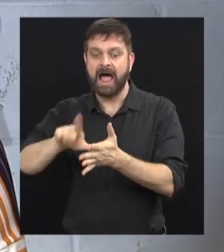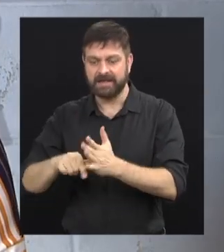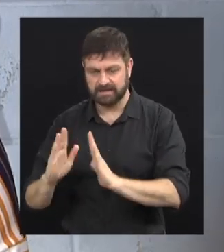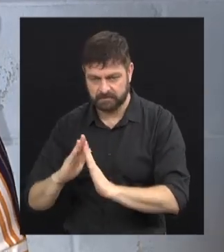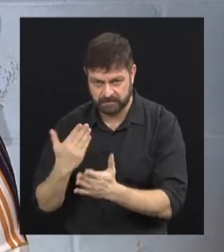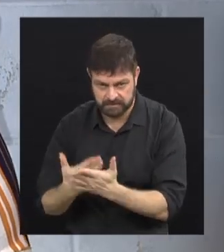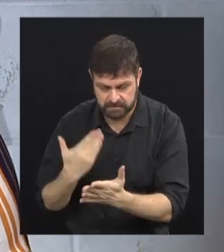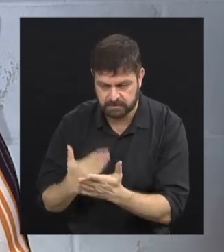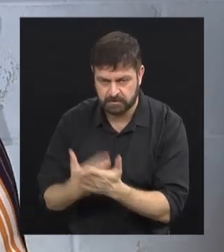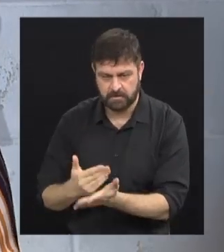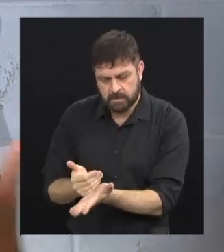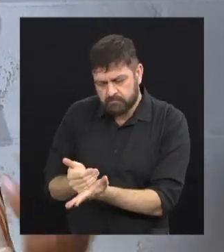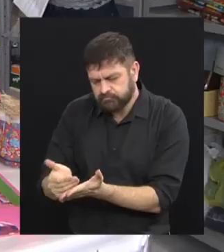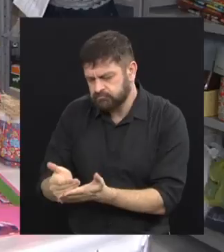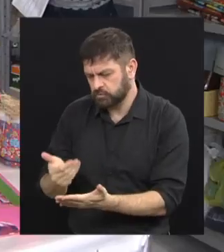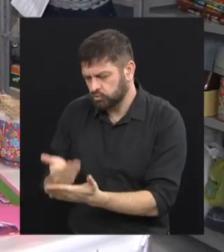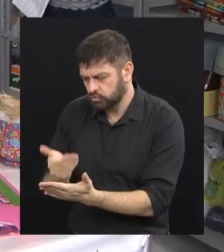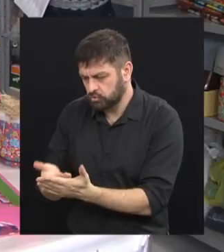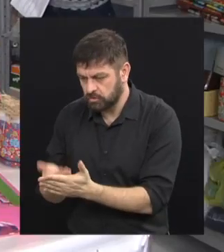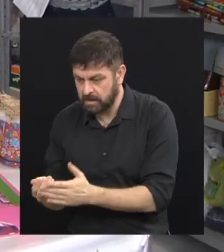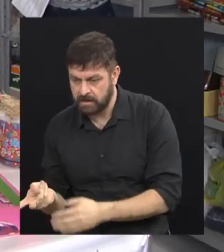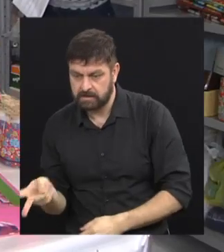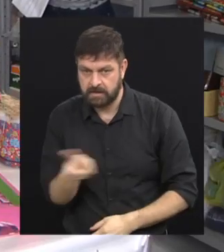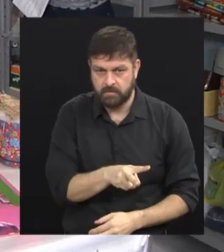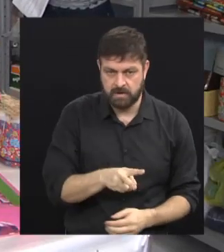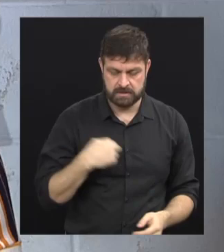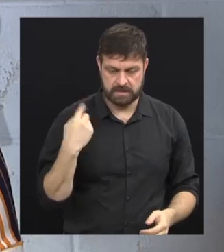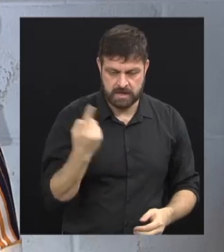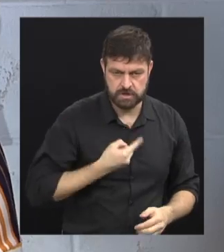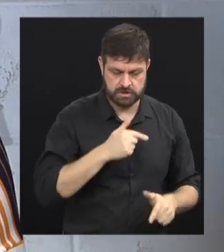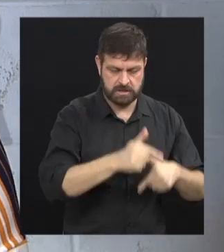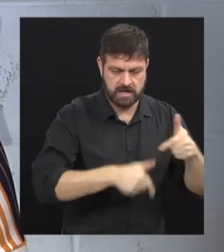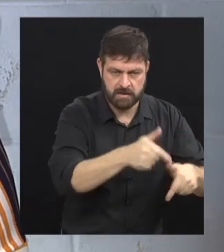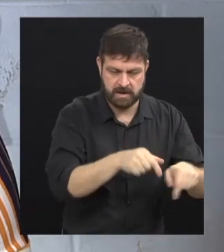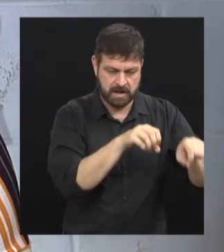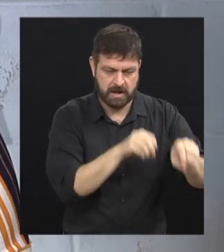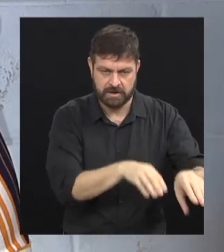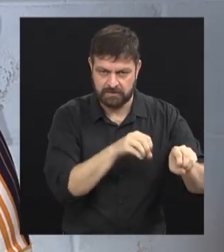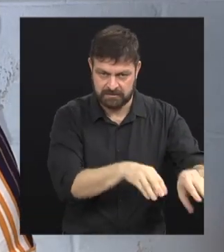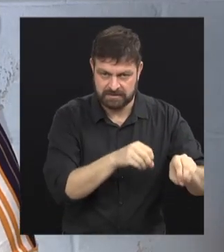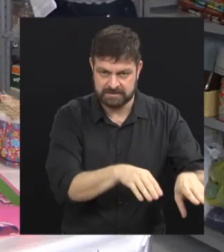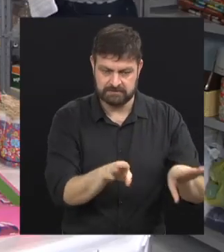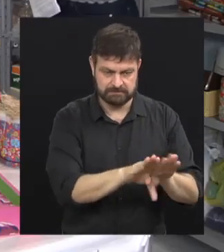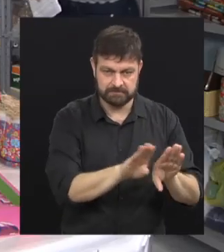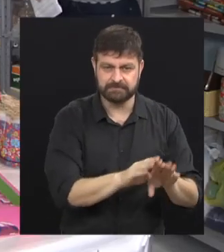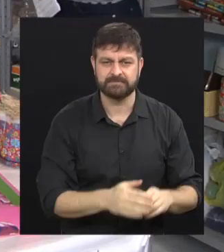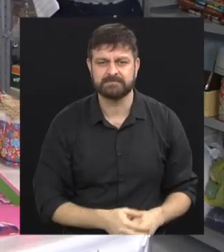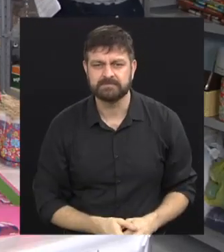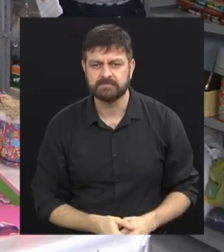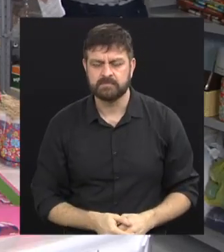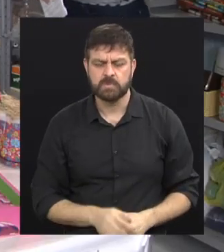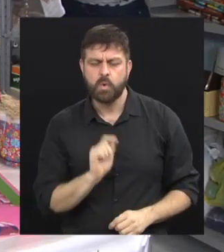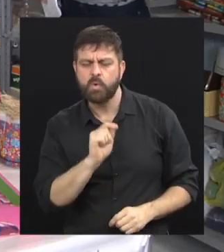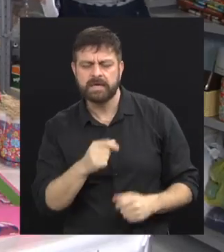contraturno, né, que eles vão para a escola e aqui a ONG, nós trabalhamos sempre na educação não formal. Kátia, hoje quais são as necessidades das